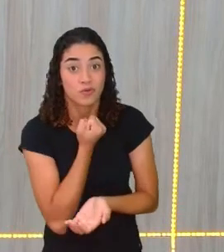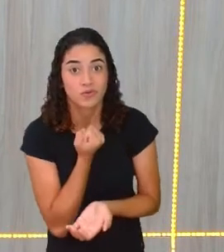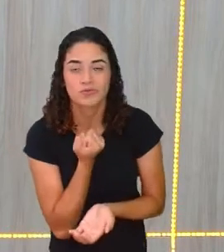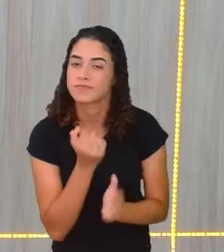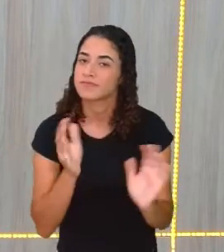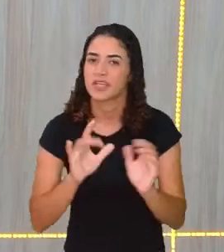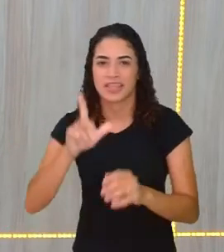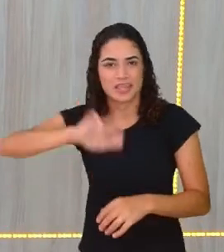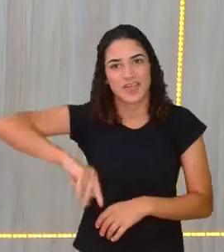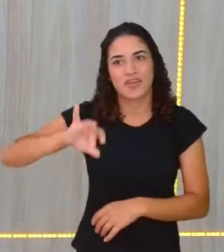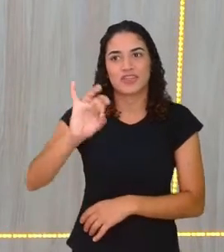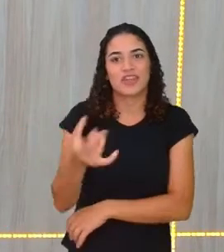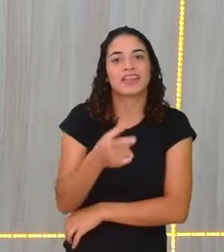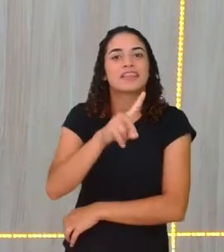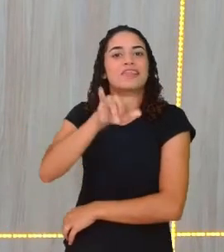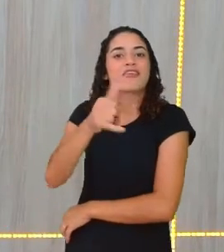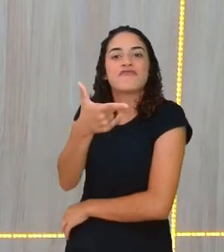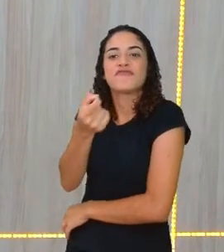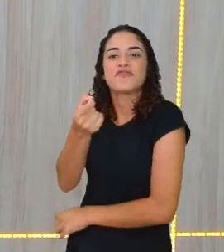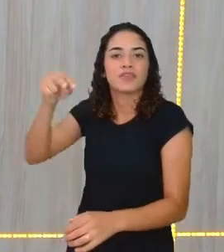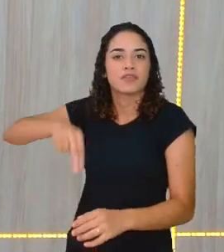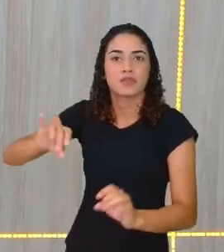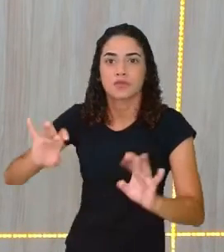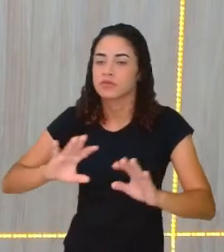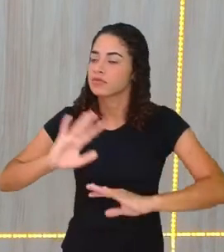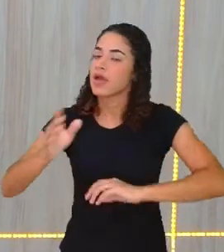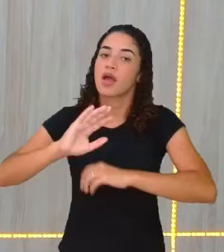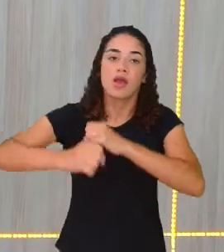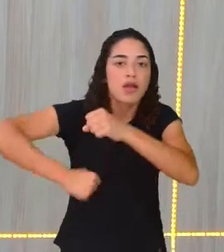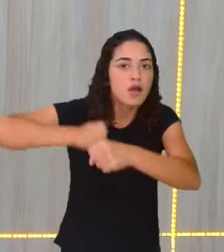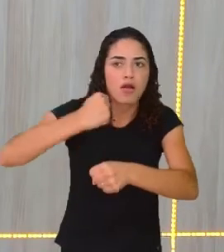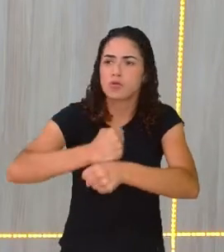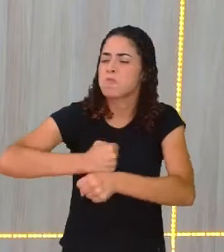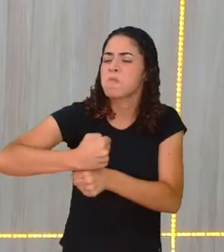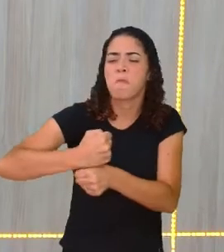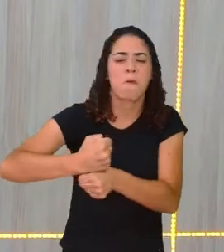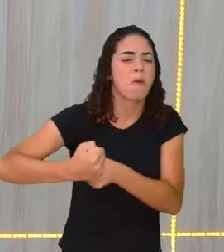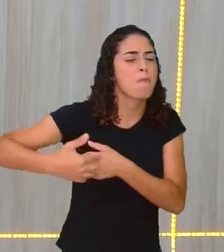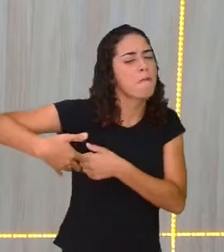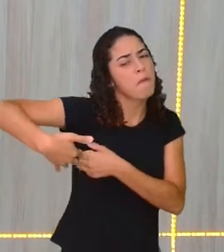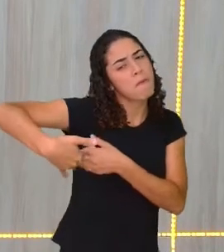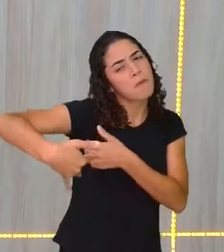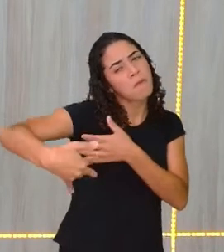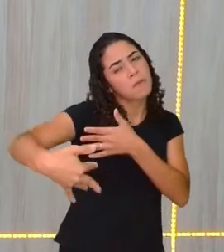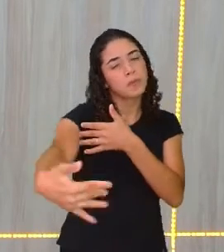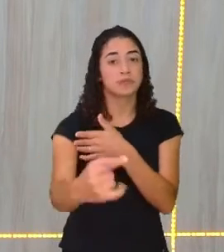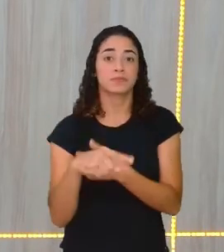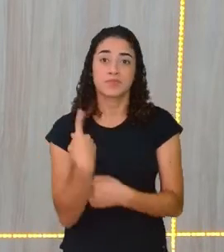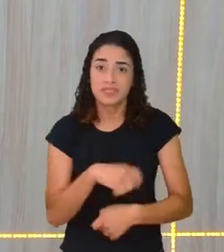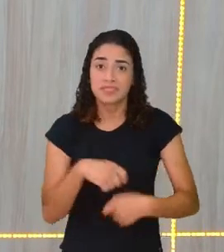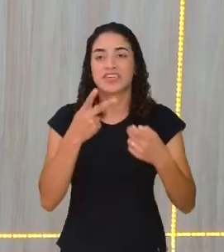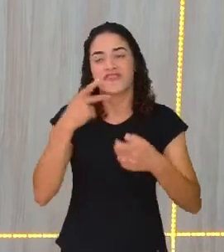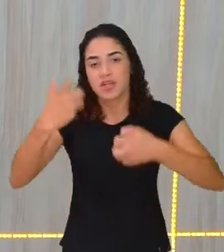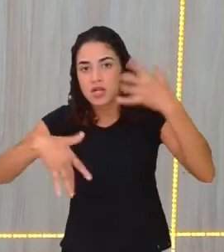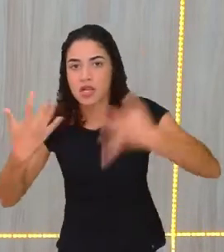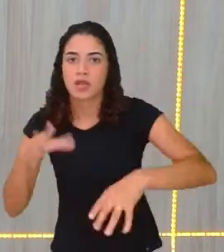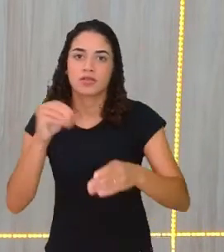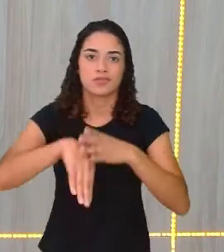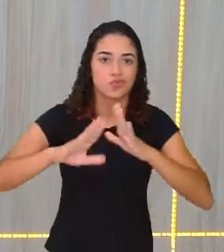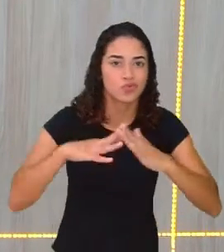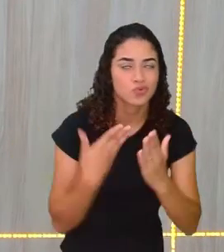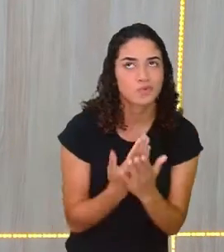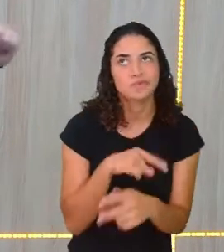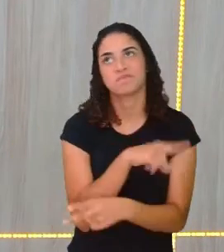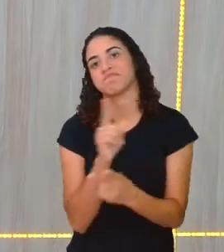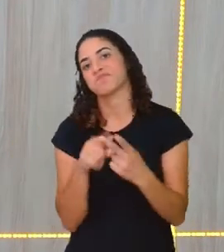novembro, mas é durante o ano todo. Nós precisamos falar sobre isso. Vivenciar isso dentro da escola,